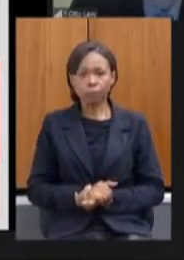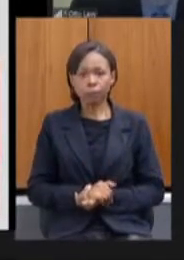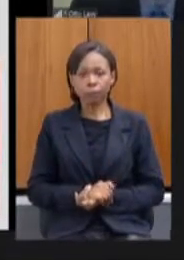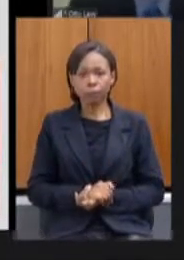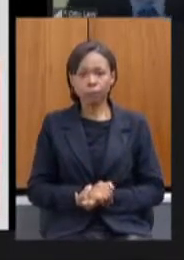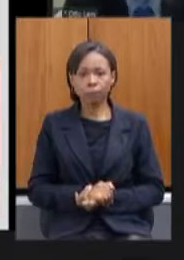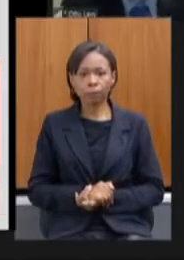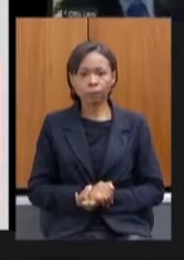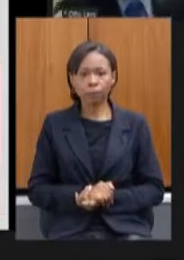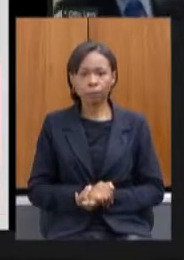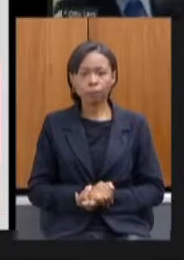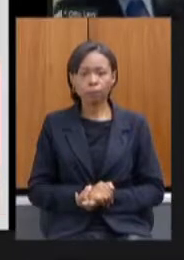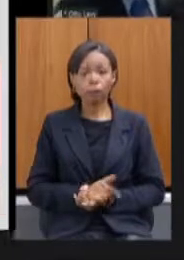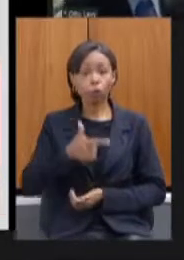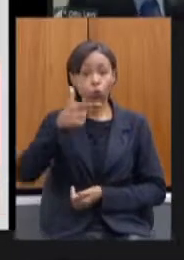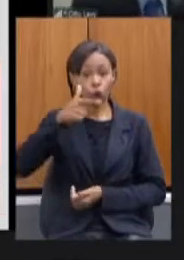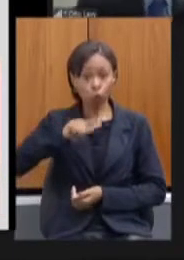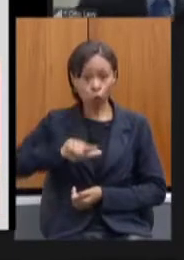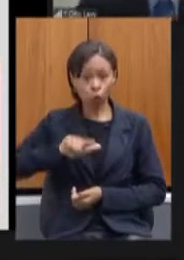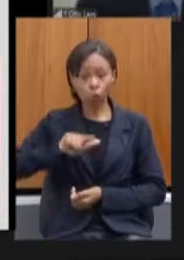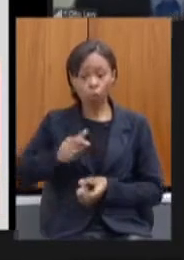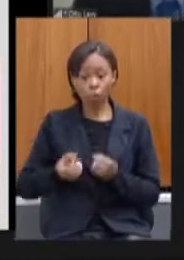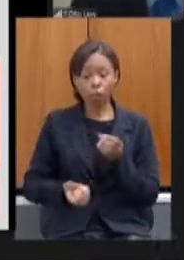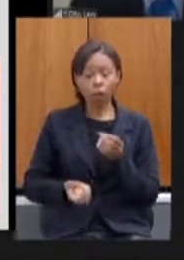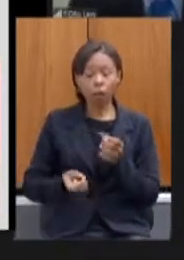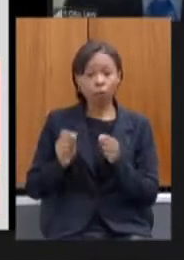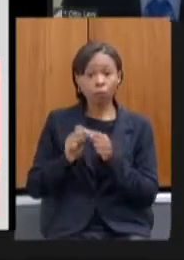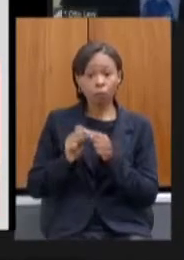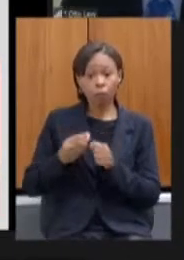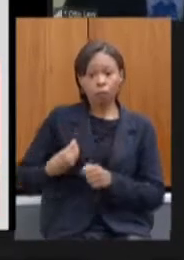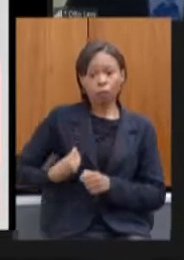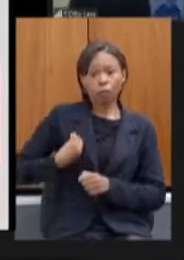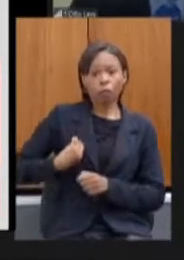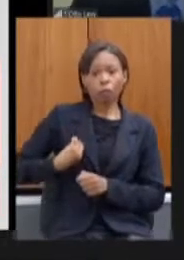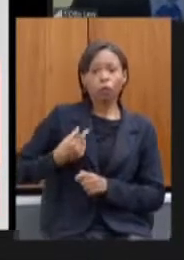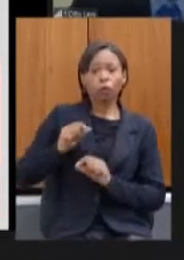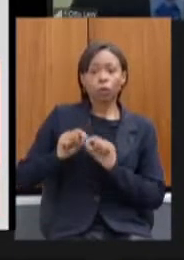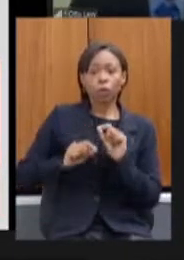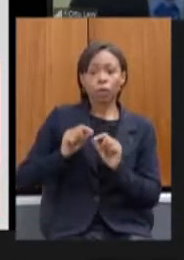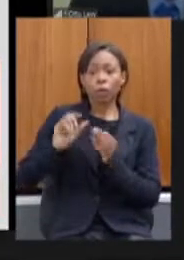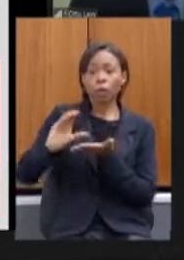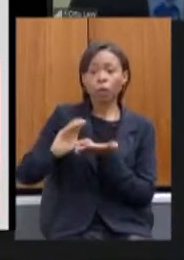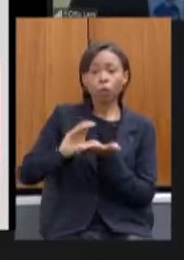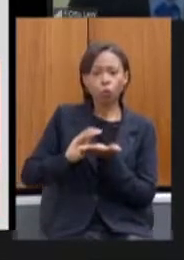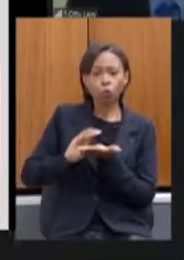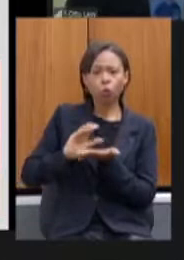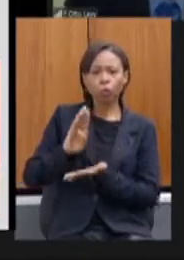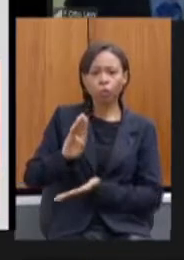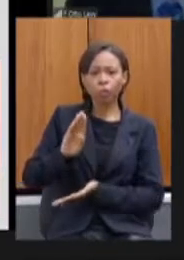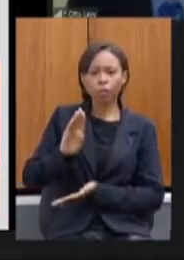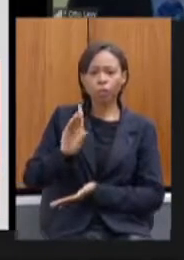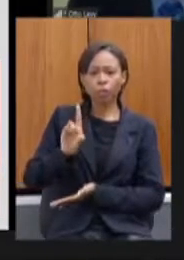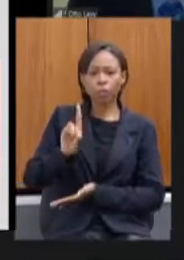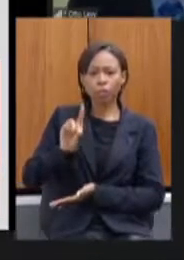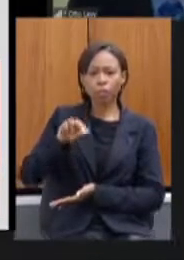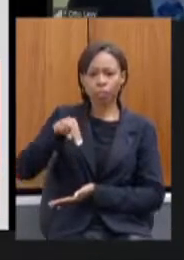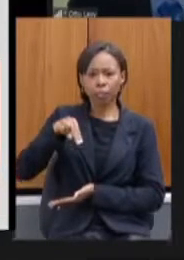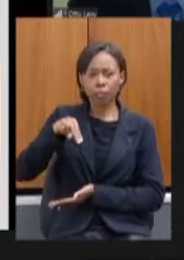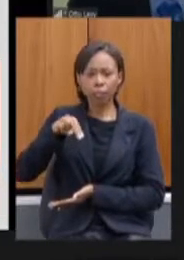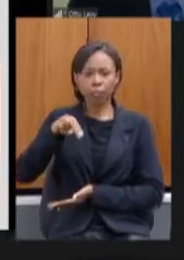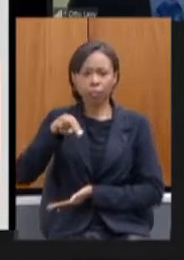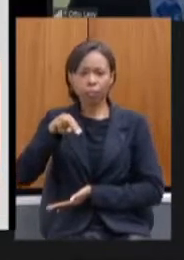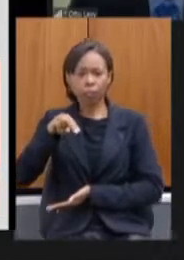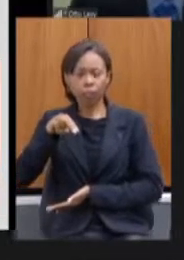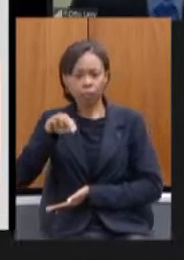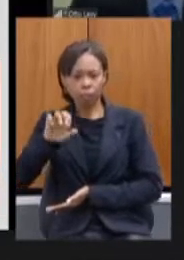reativamos também recursos do BNDES que estavam parados desde 2017